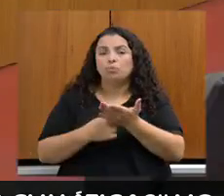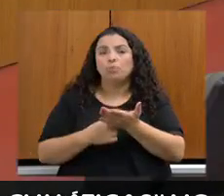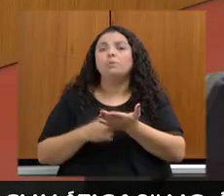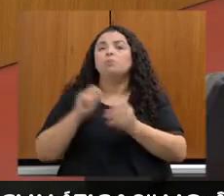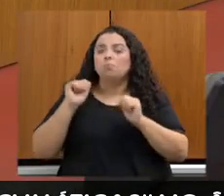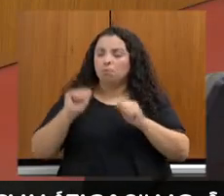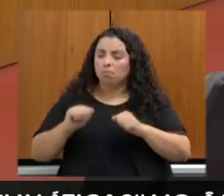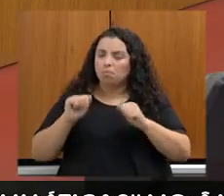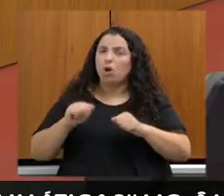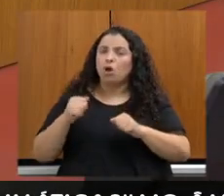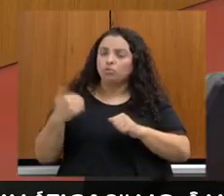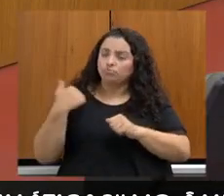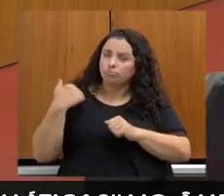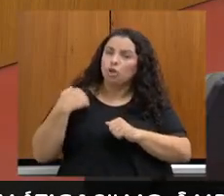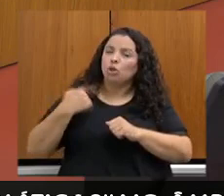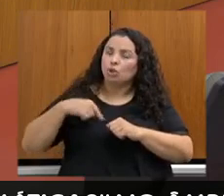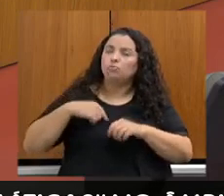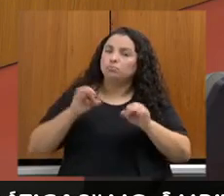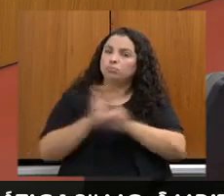obrigado.